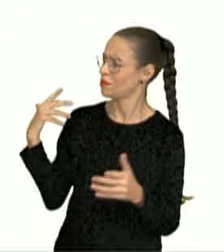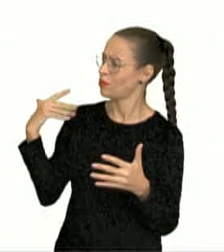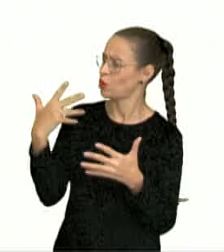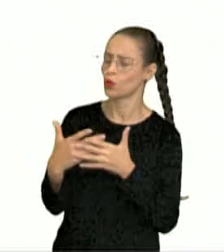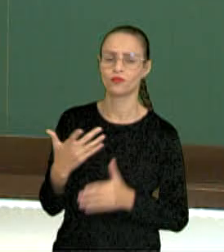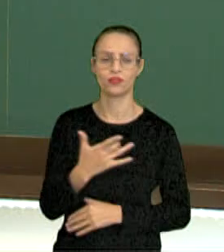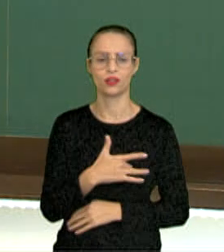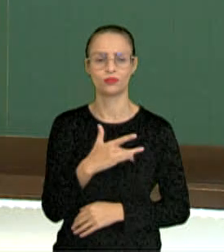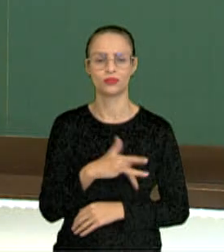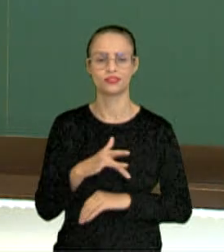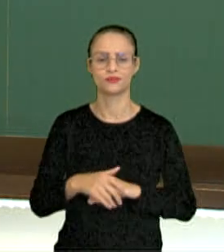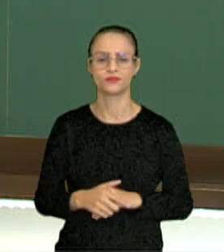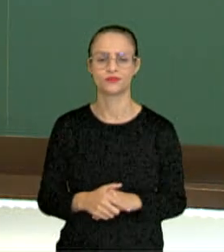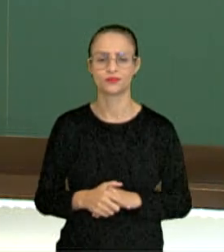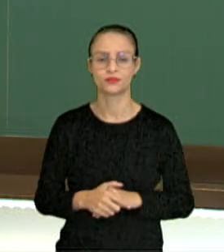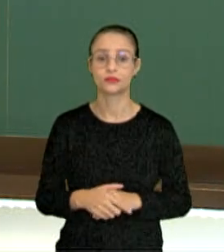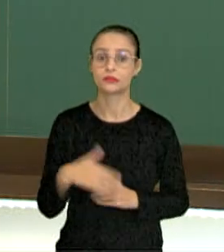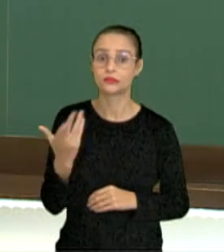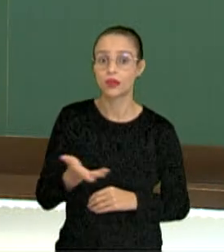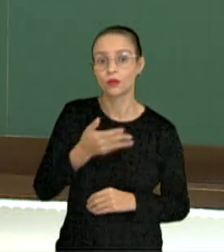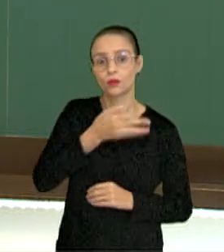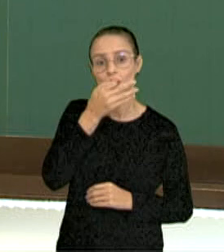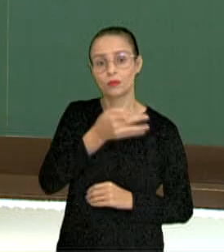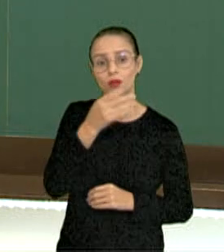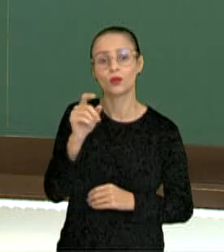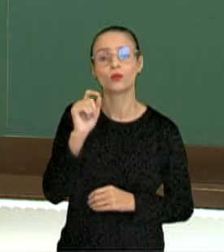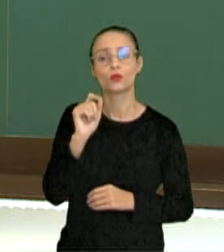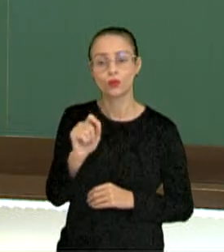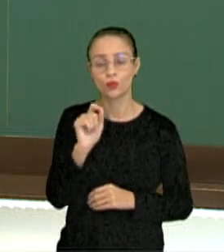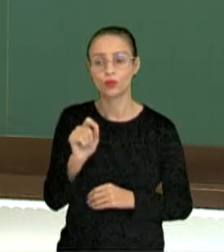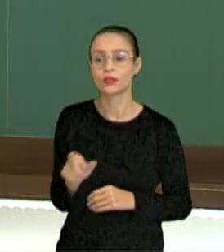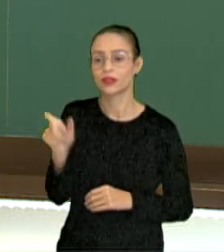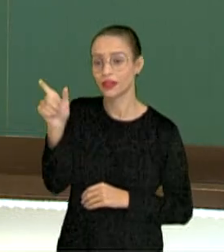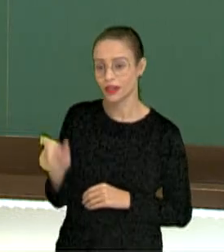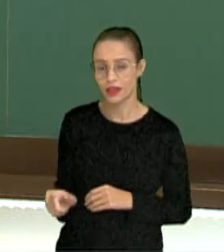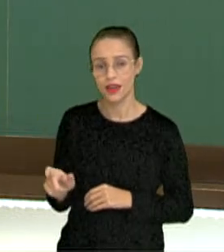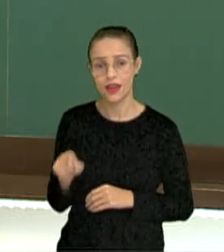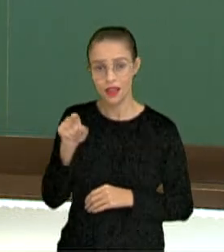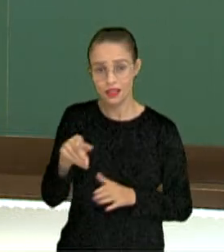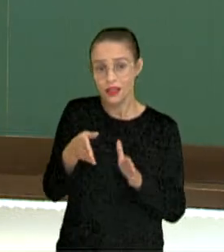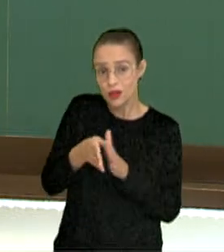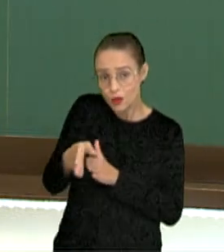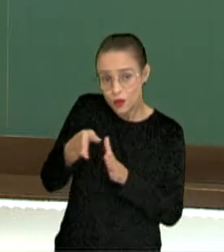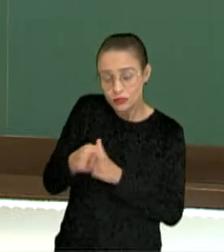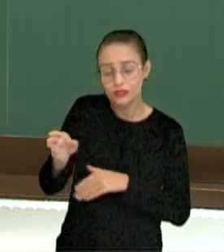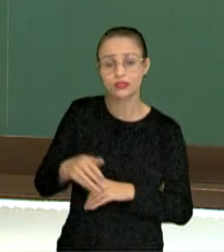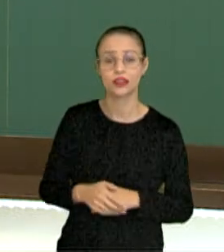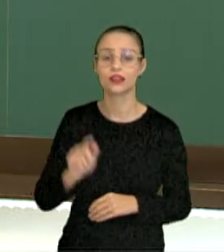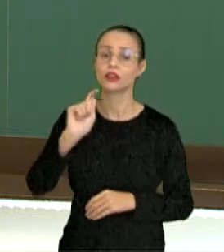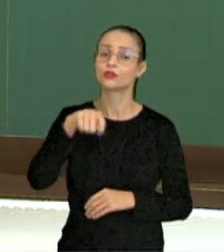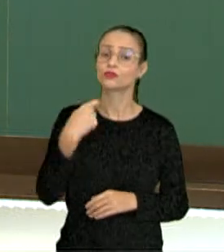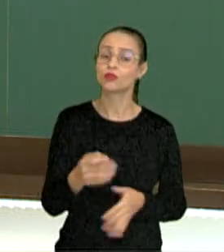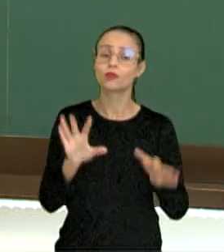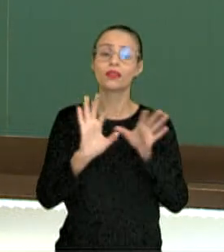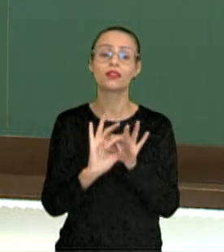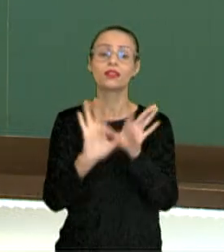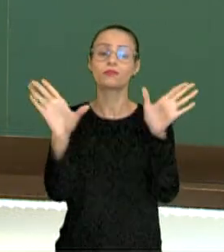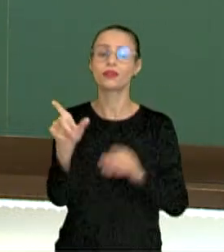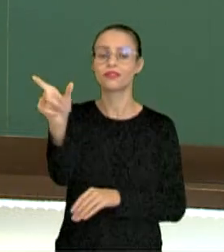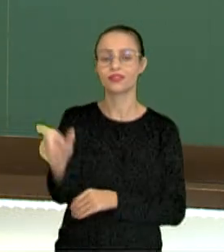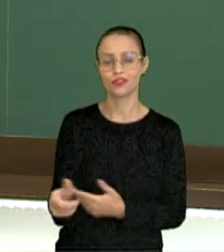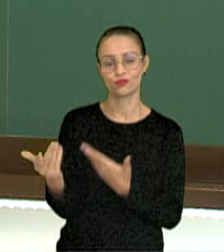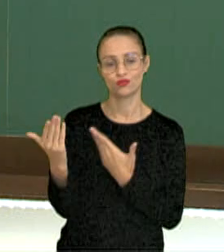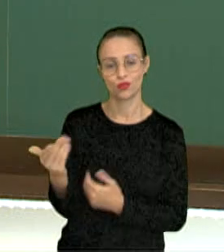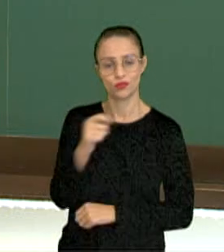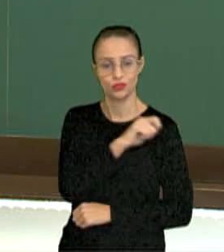Temos aqui uma argumentação em que a autora faz um conselho a respeito da liberdade do jovem